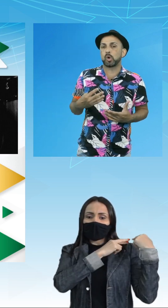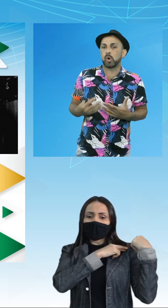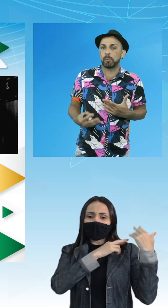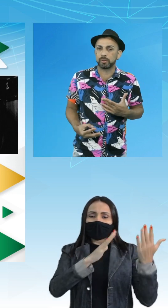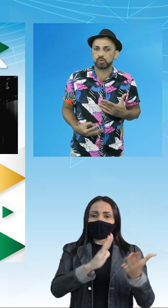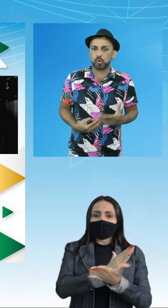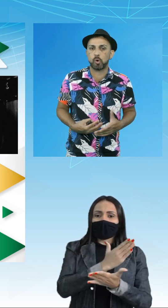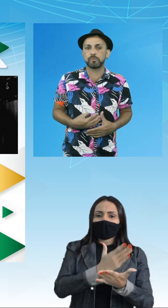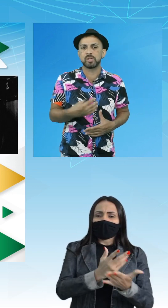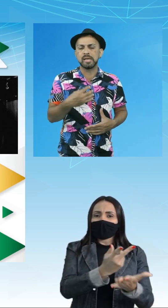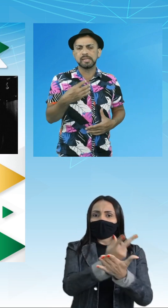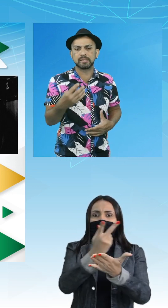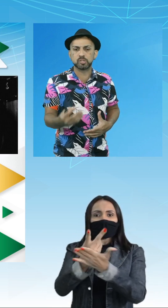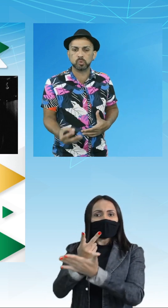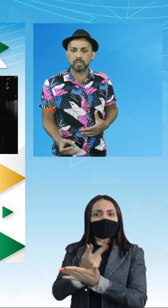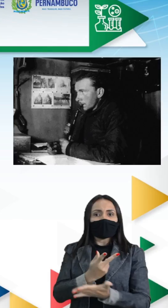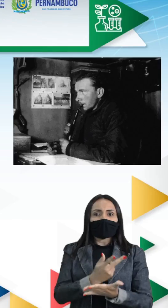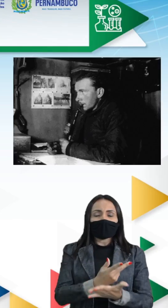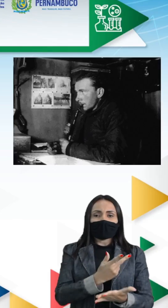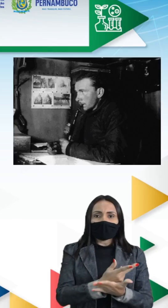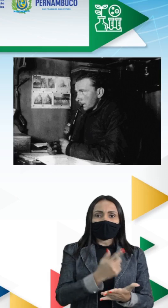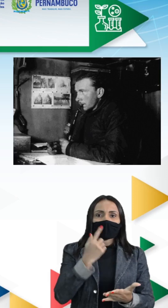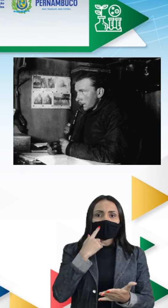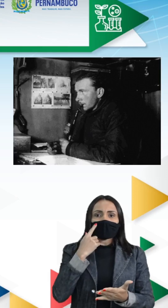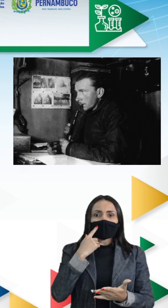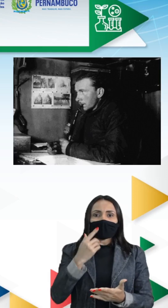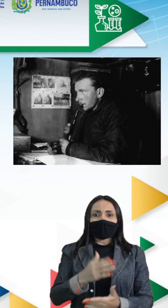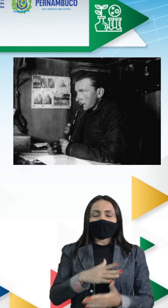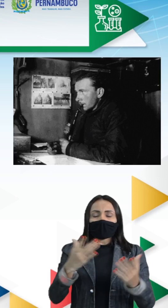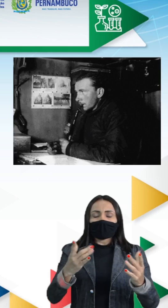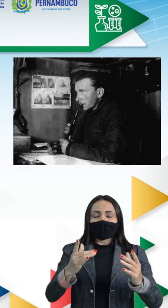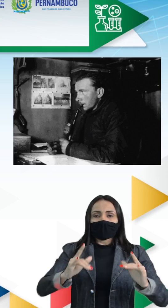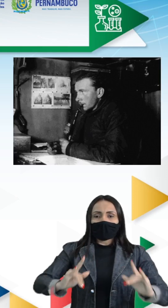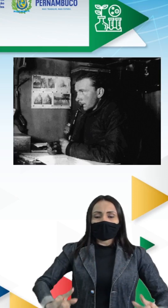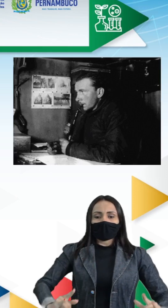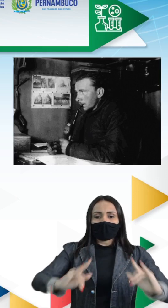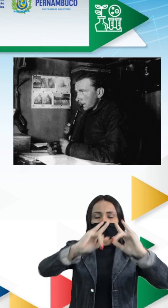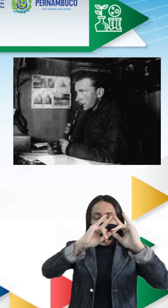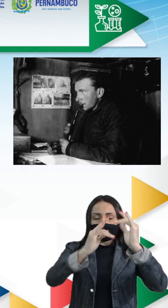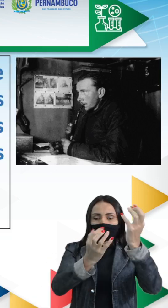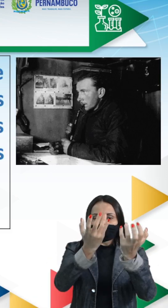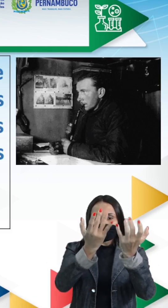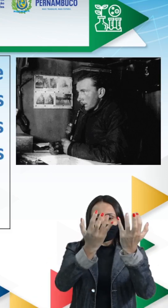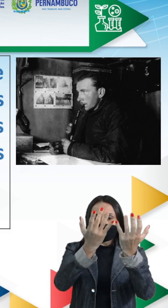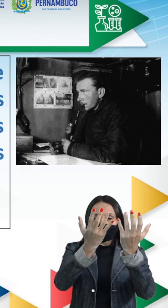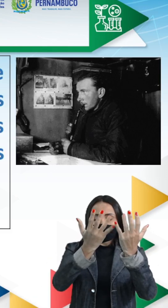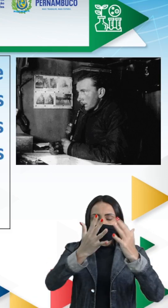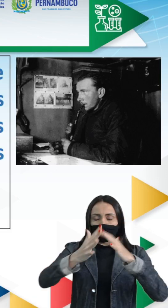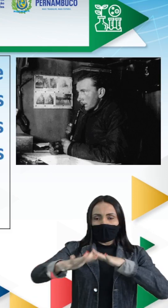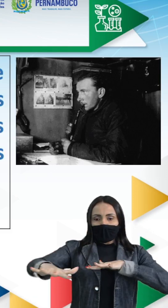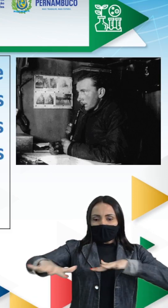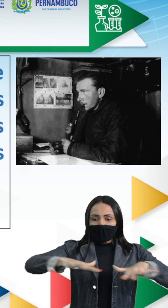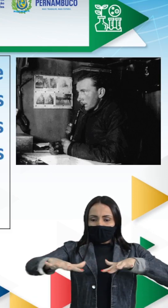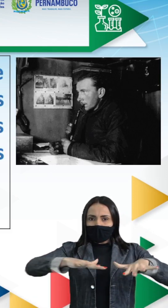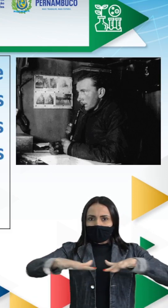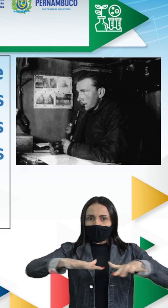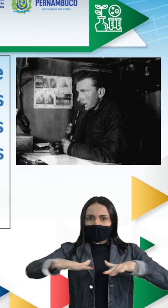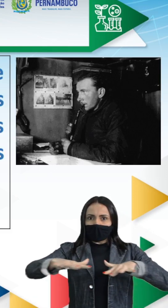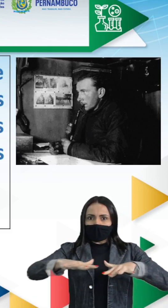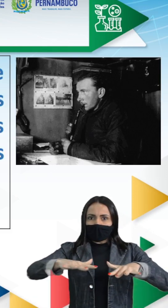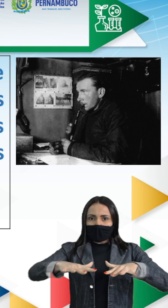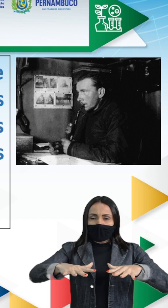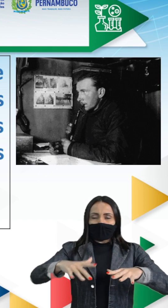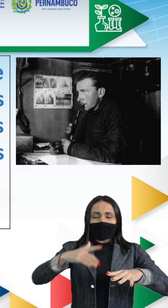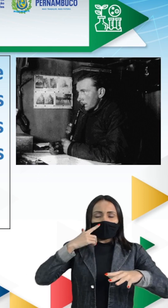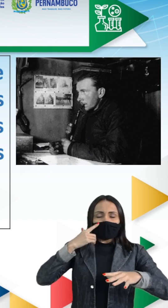fenômenos, como tsunamis, erupções vulcânicas, terremotos e, carregando,